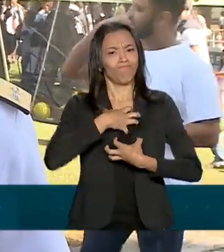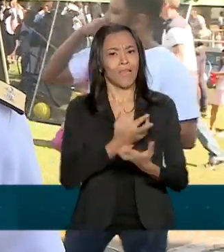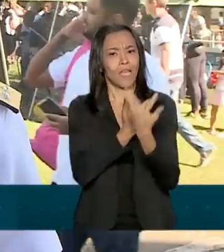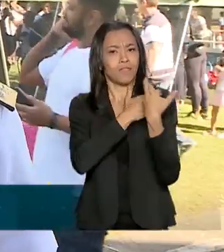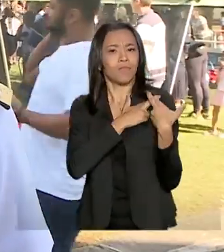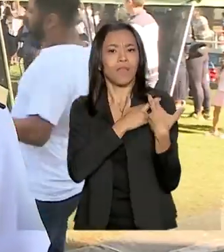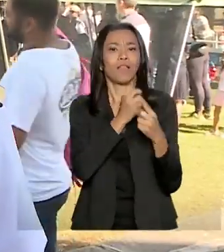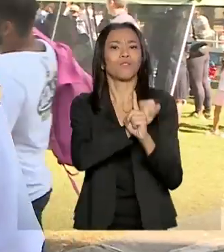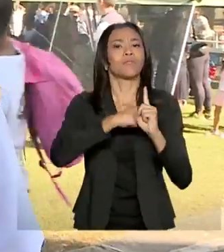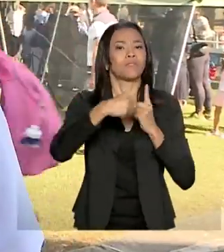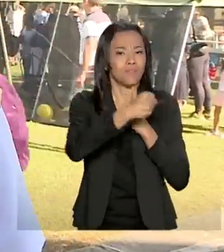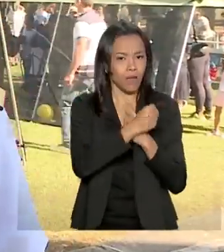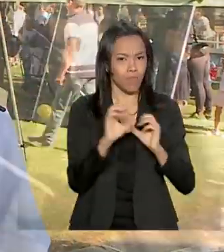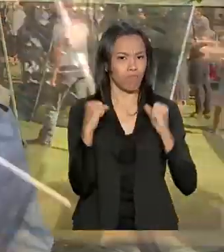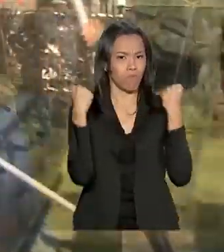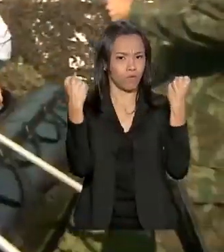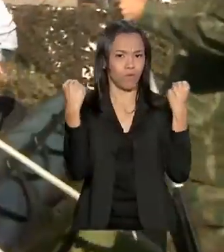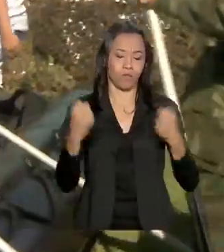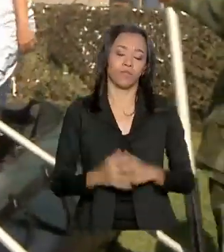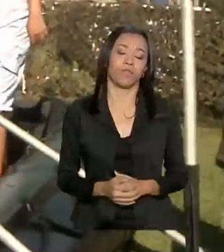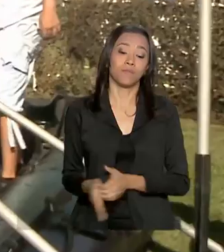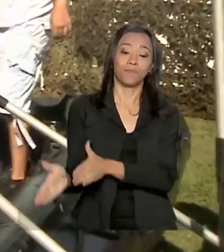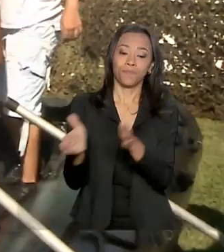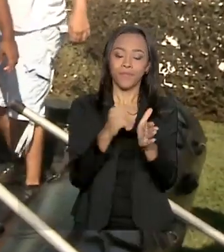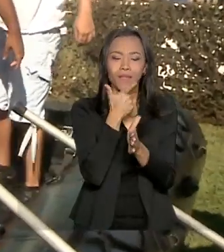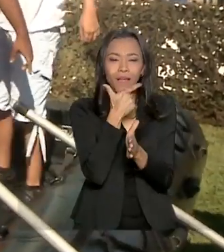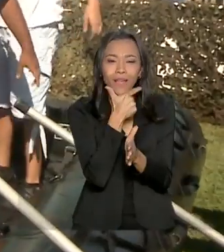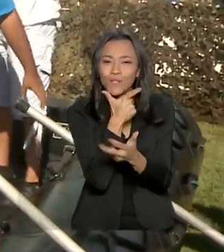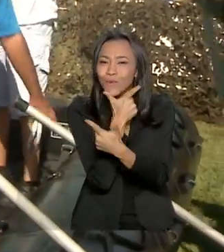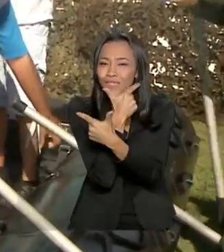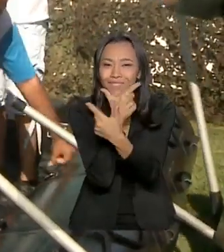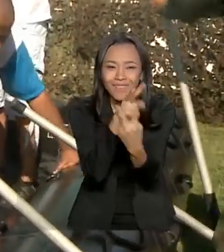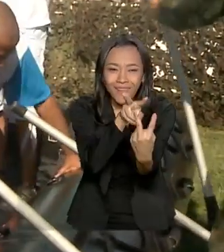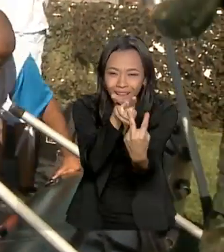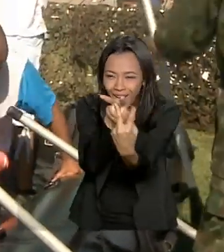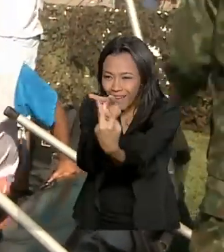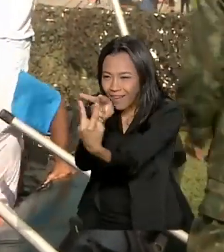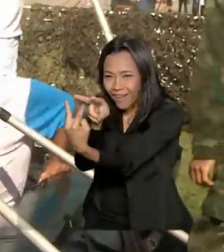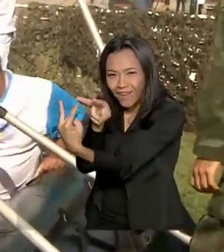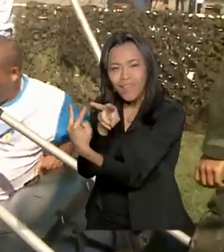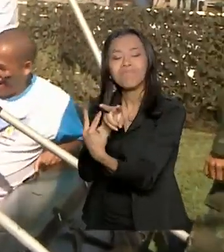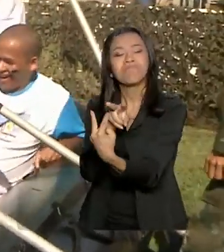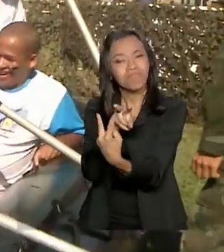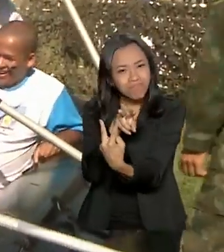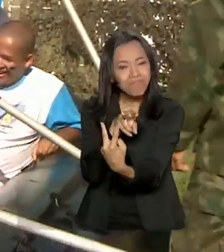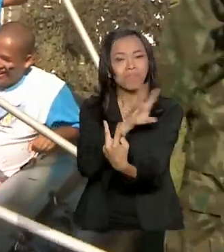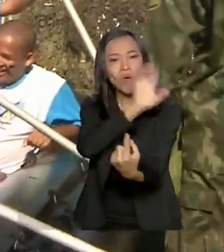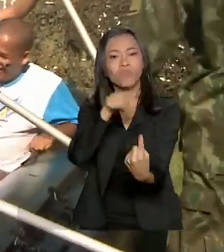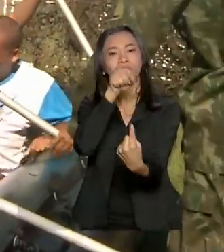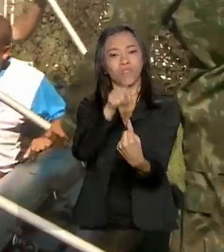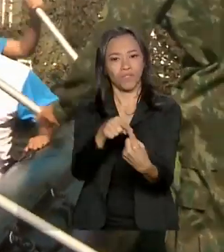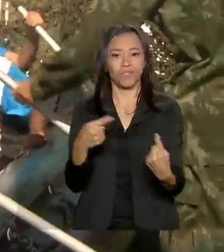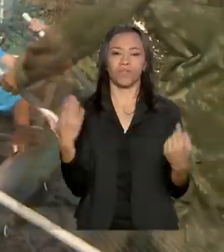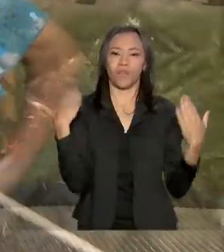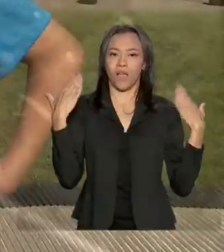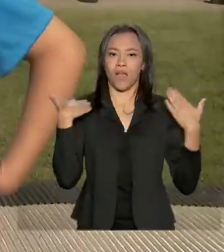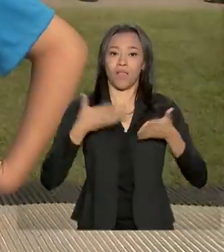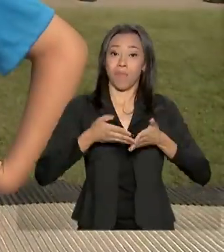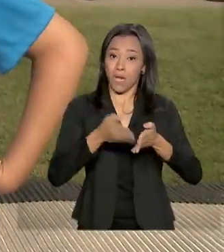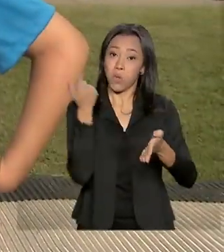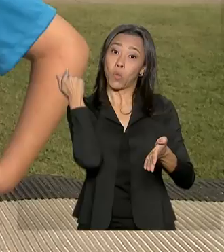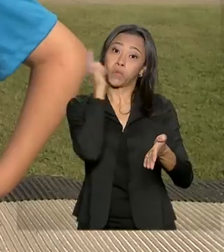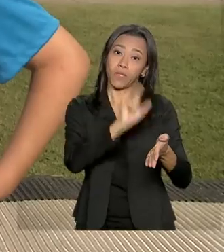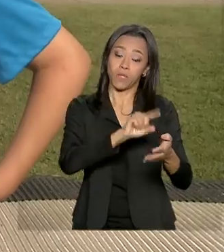social mais fortalecido. No sorriso de cada criança, era fácil concluir que o objetivo da marinha foi alcançado.